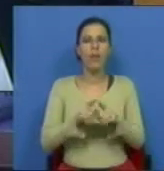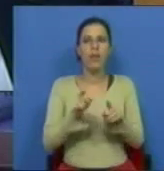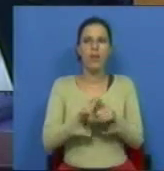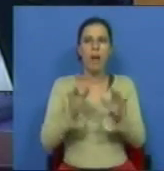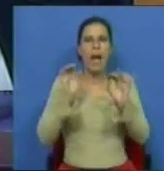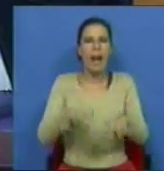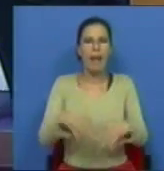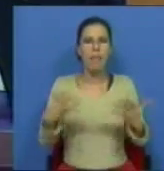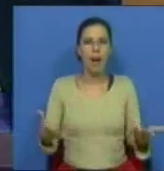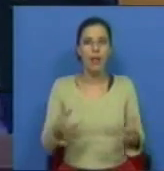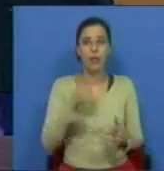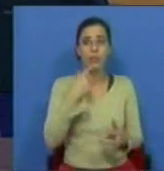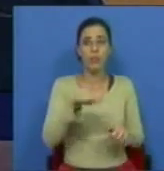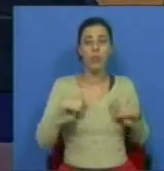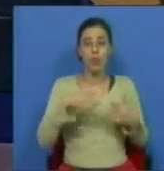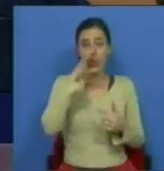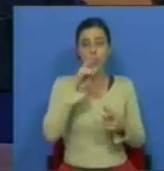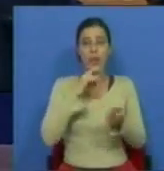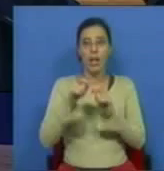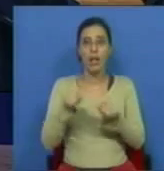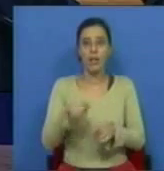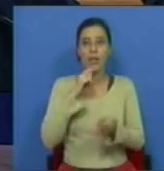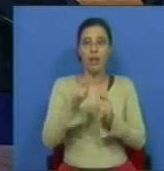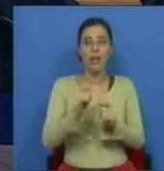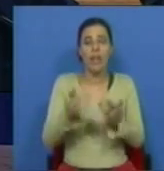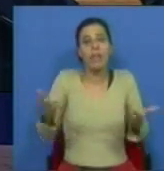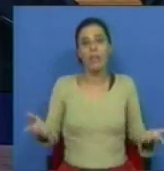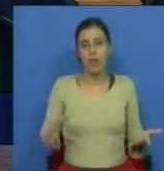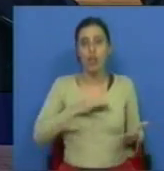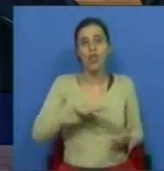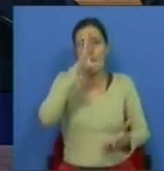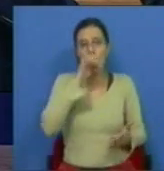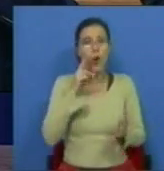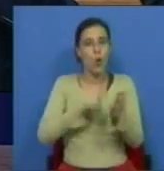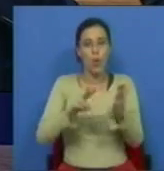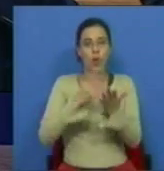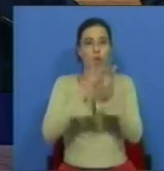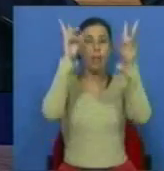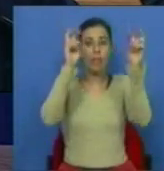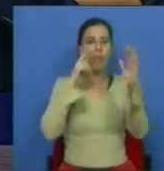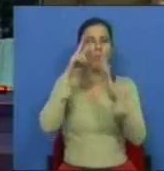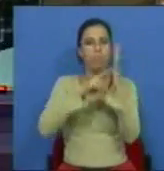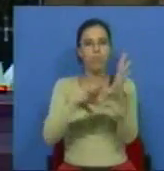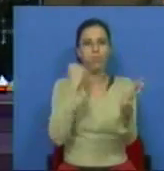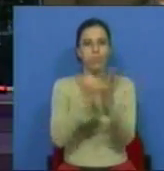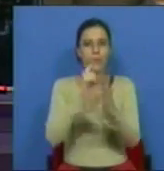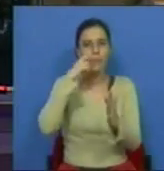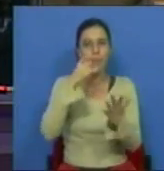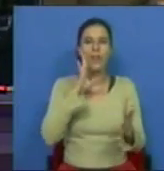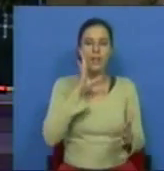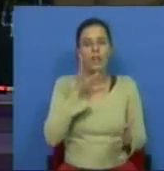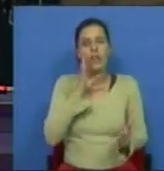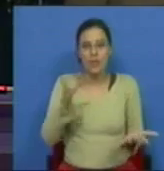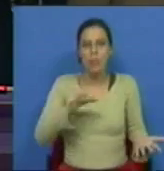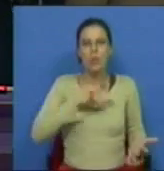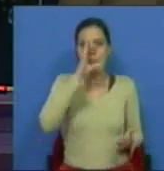está acabado, essas são expressões, Sr. Ministro, eu tenho aqui a entrevista, eu tenho aqui a entrevista, portanto, Sr. Ministro, eu não li só os títulos, eu li a entrevista com toda a atenção. Sabia que o